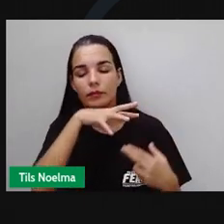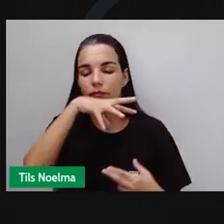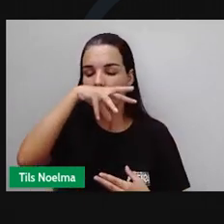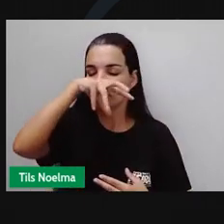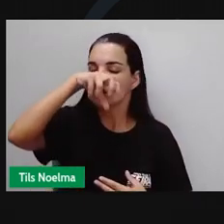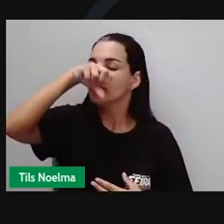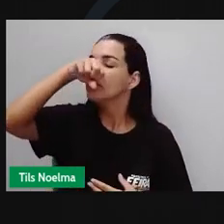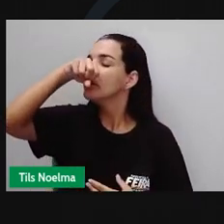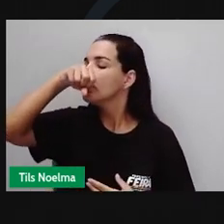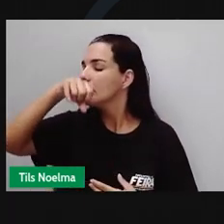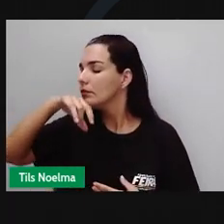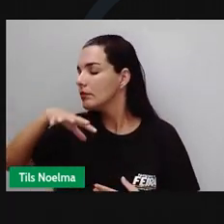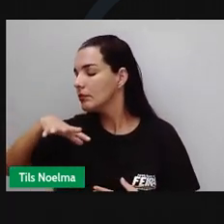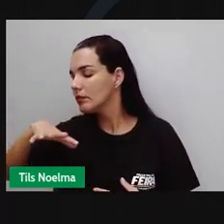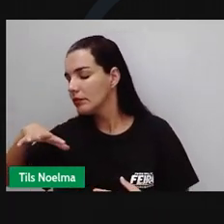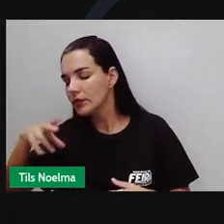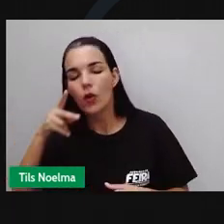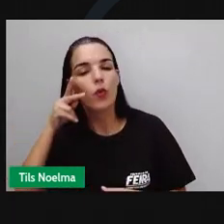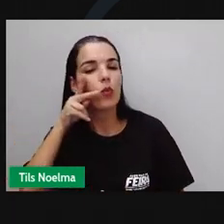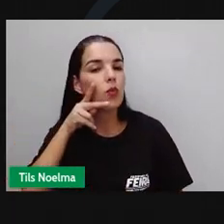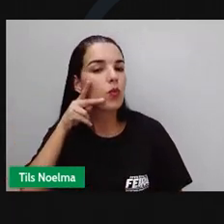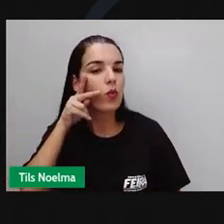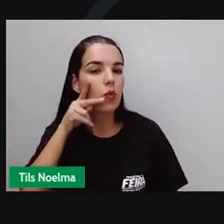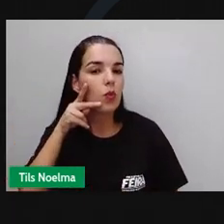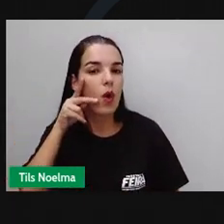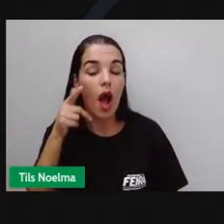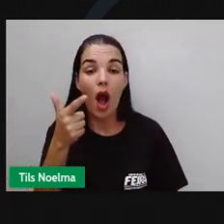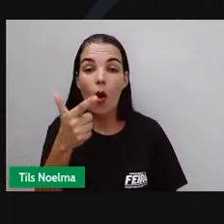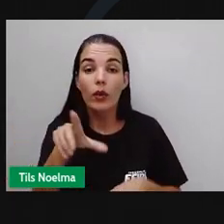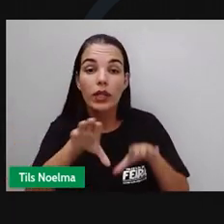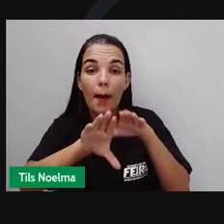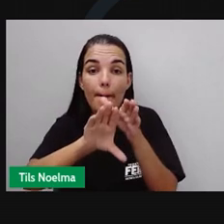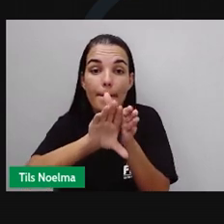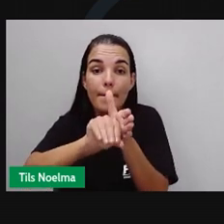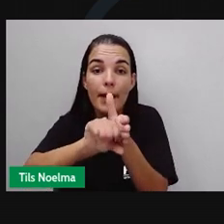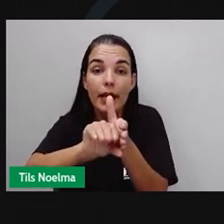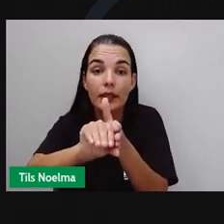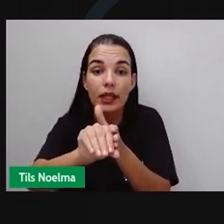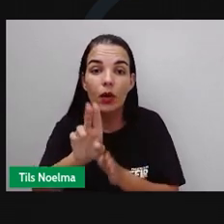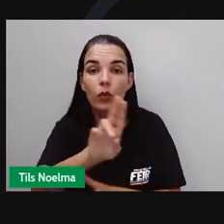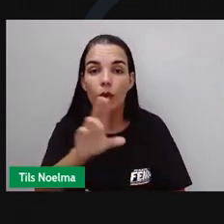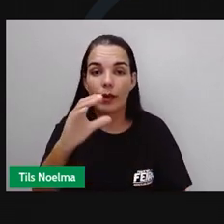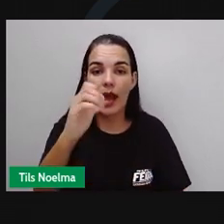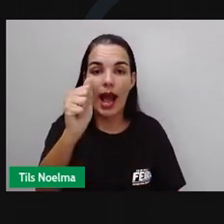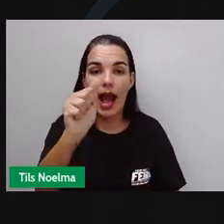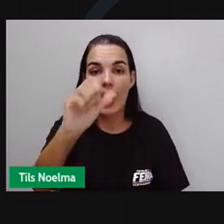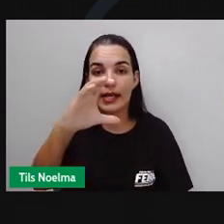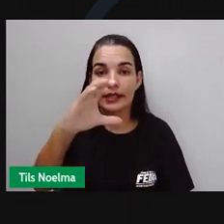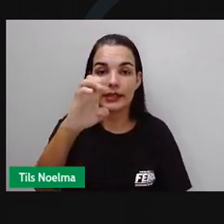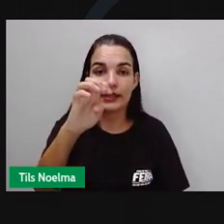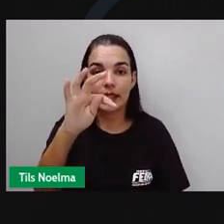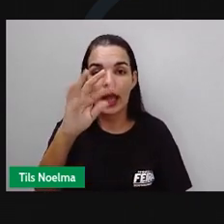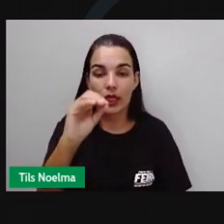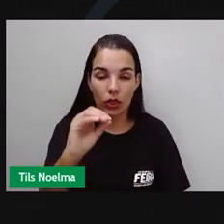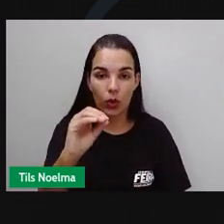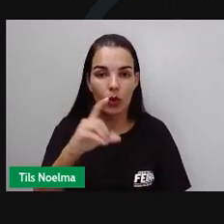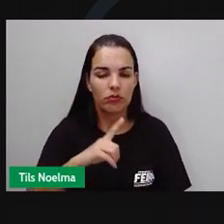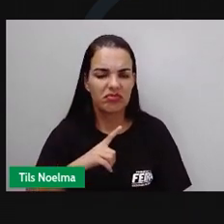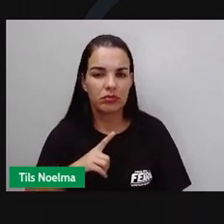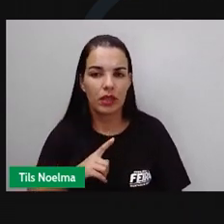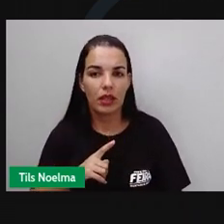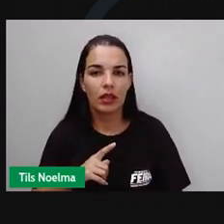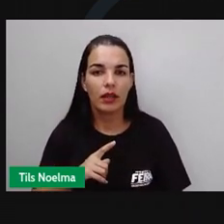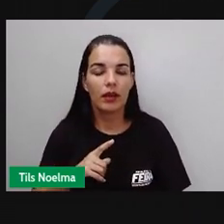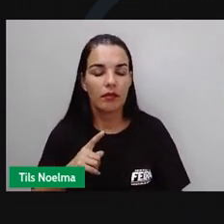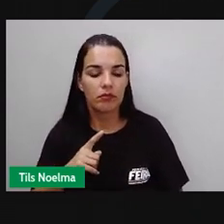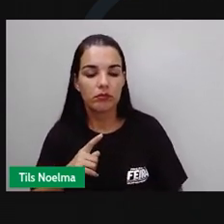vinhos tintos e chardonais. Outro tipo de bactéria, chamada acetobactéria, não é tão desejado no vinho, mas também